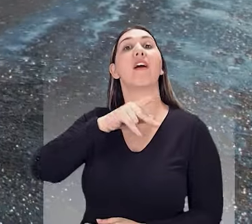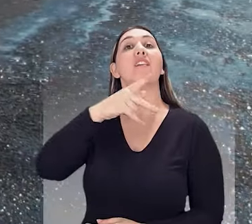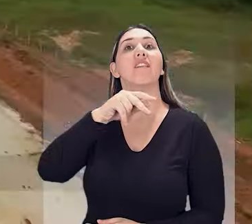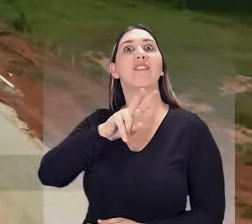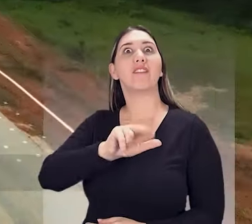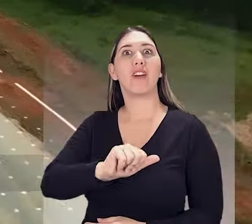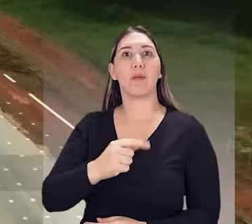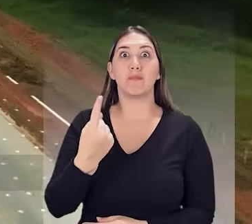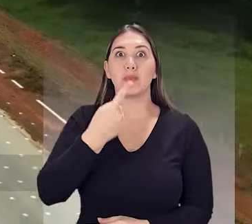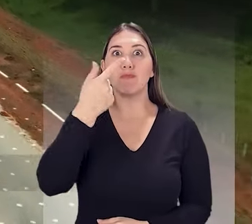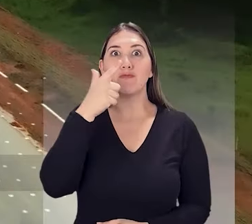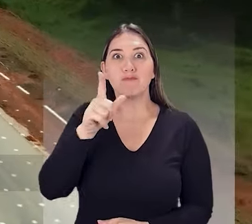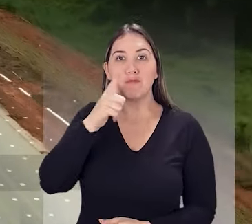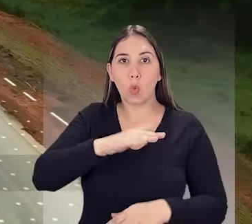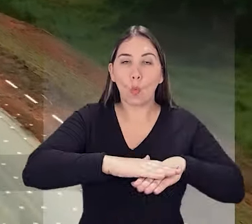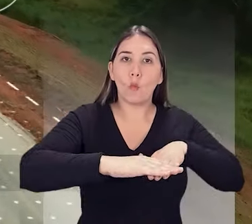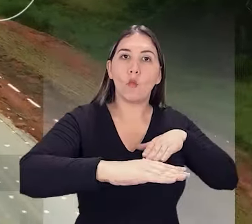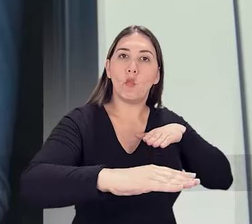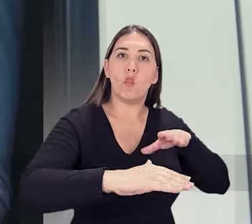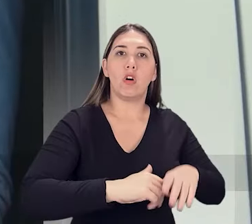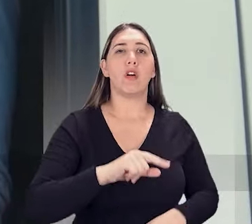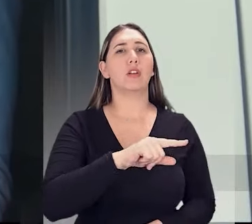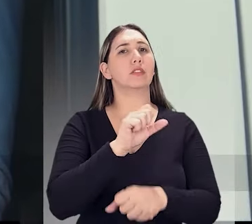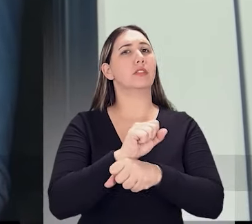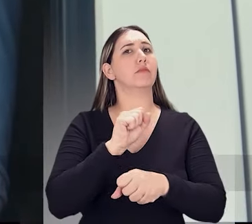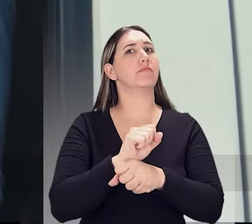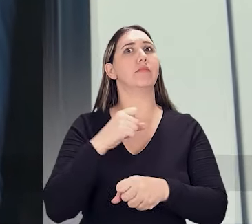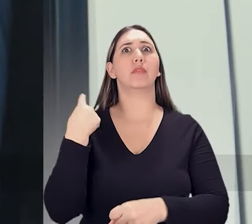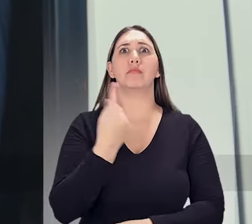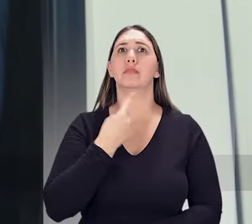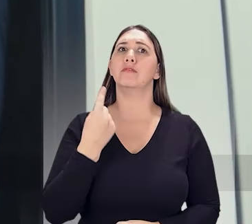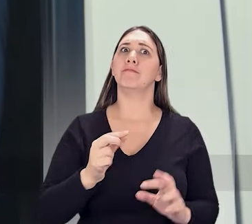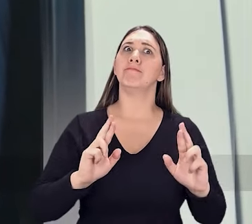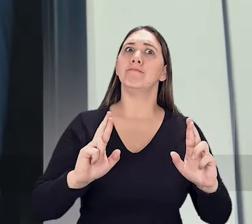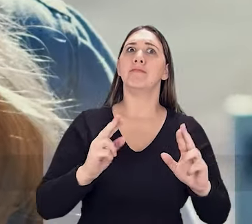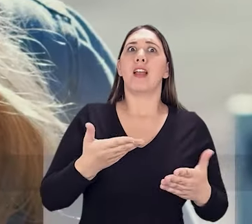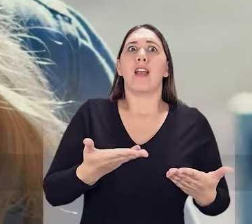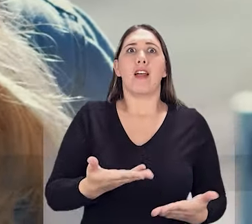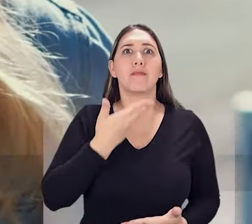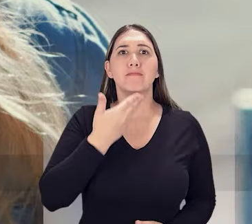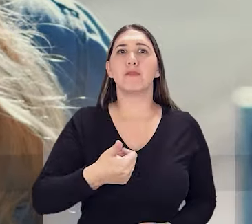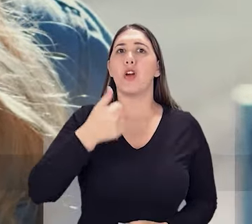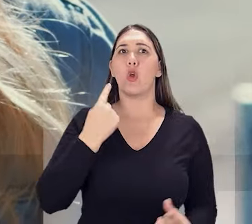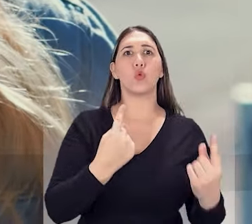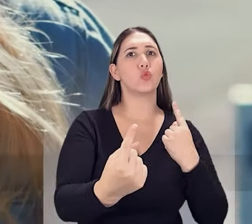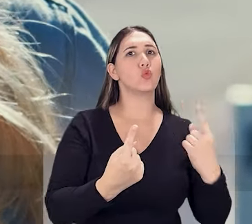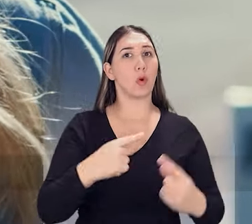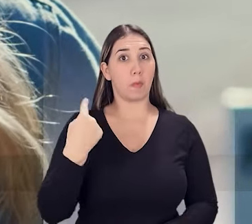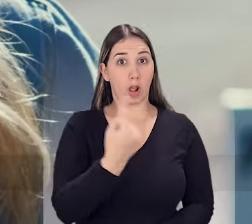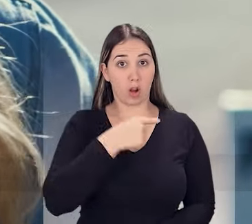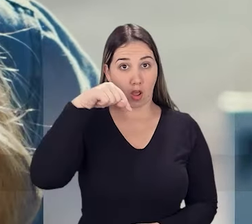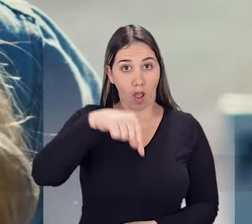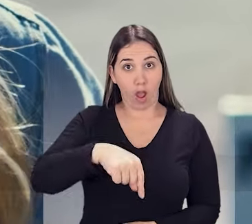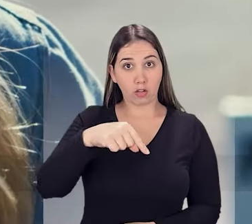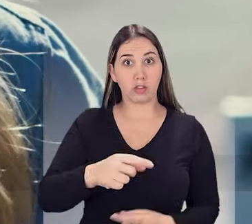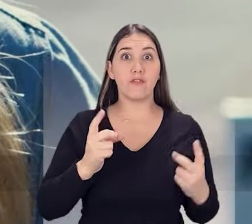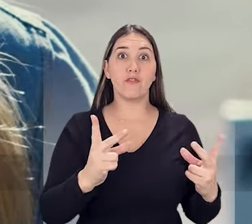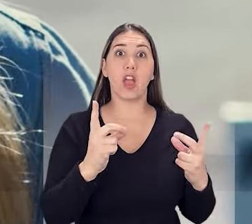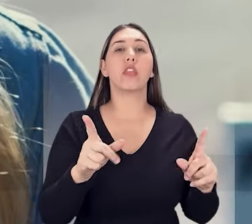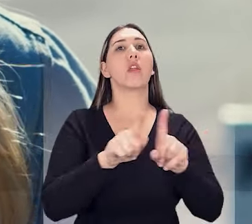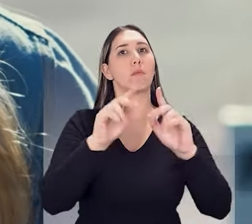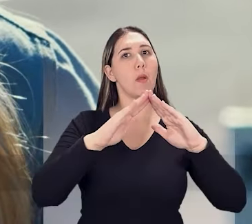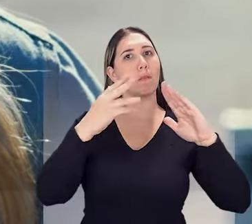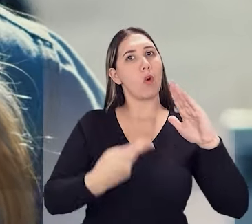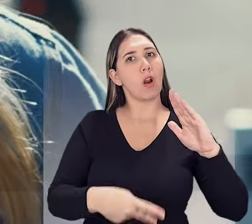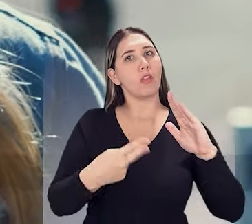implantada e pavimentada. É uma obra que está sendo esperada há bastante tempo aqui em Blumenau. O fluxo vai melhorar bastante, tanto pra gente e a comerciante